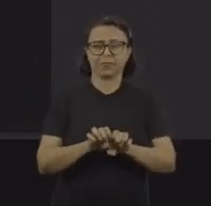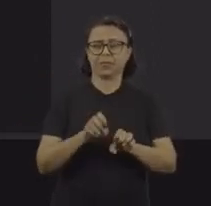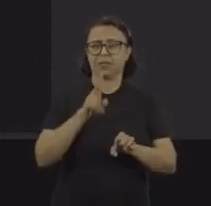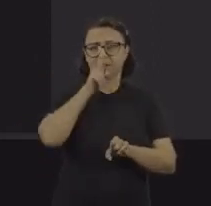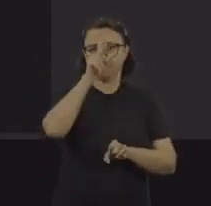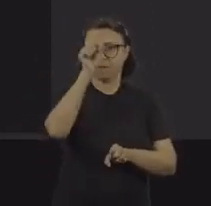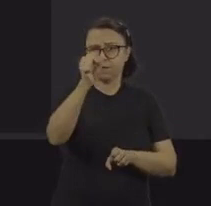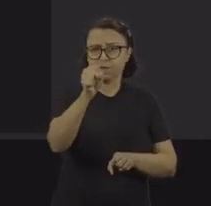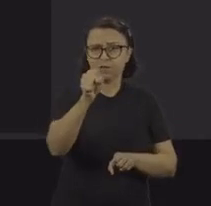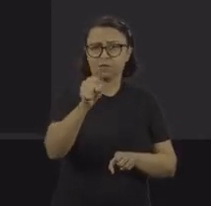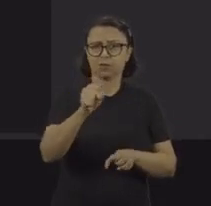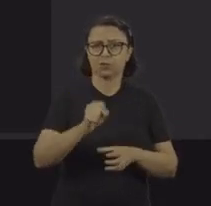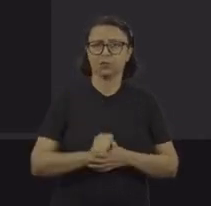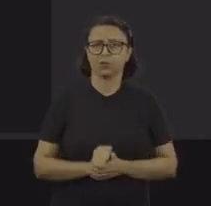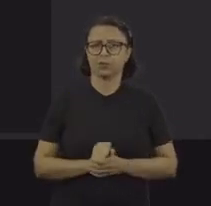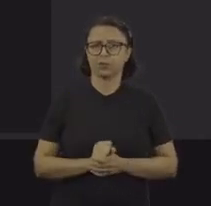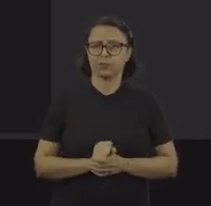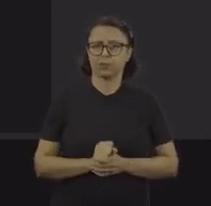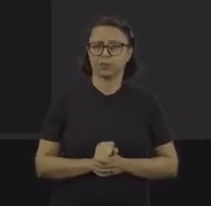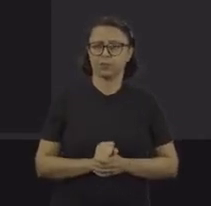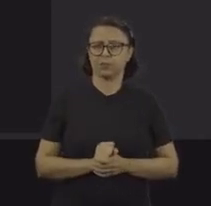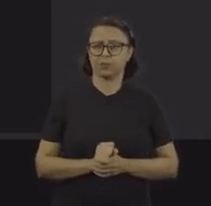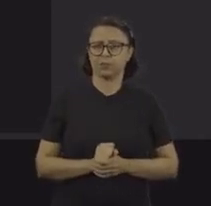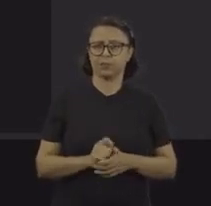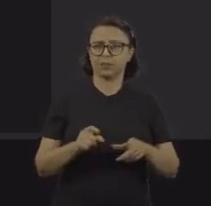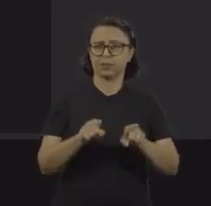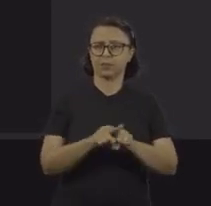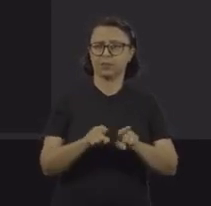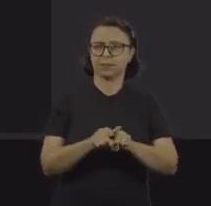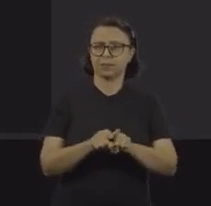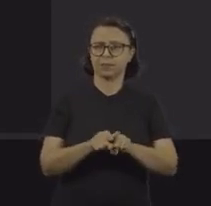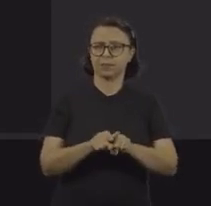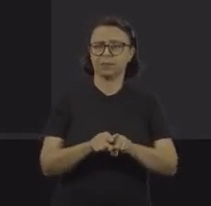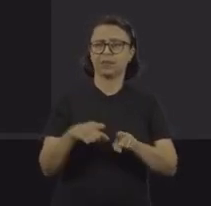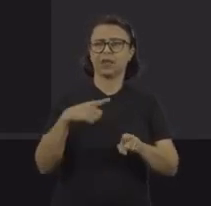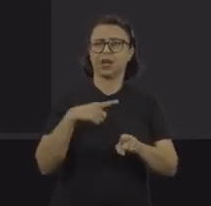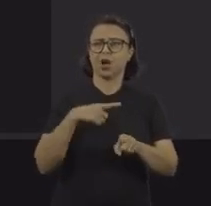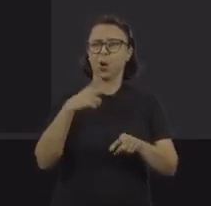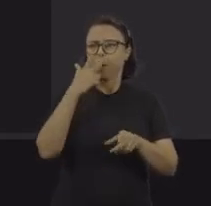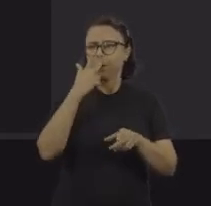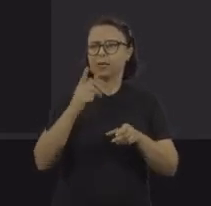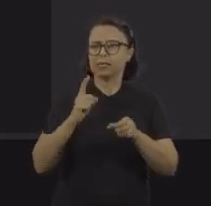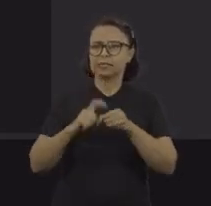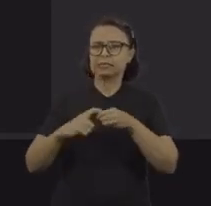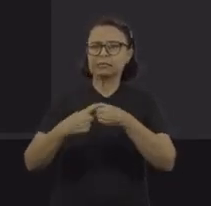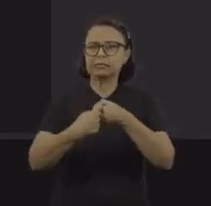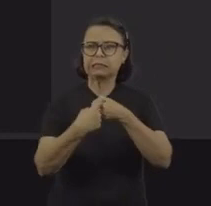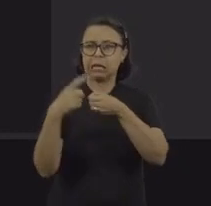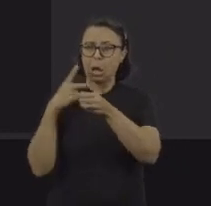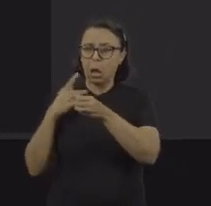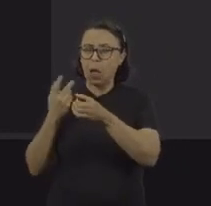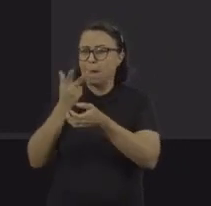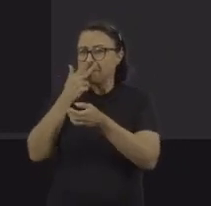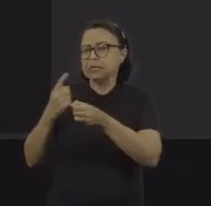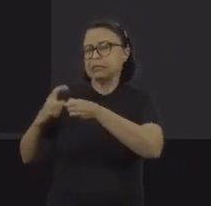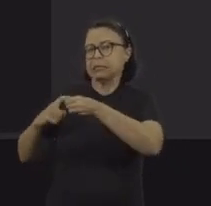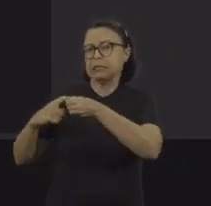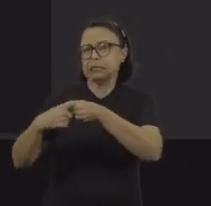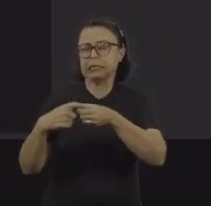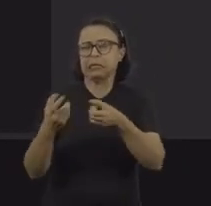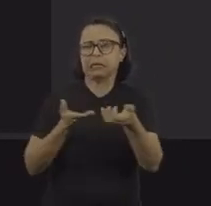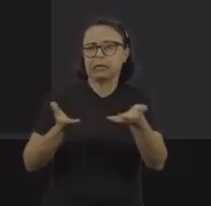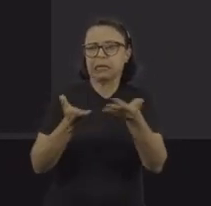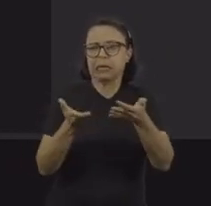forte, a dificuldade de se fazer denúncia, de escapar desse enredamento de exploração que se mistura com laços